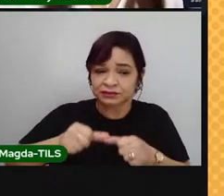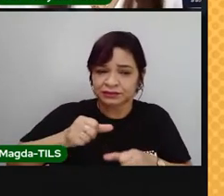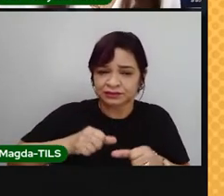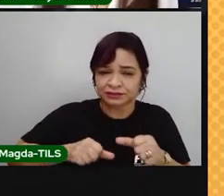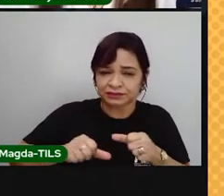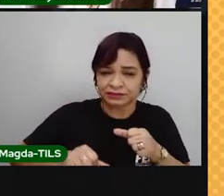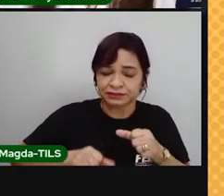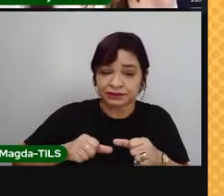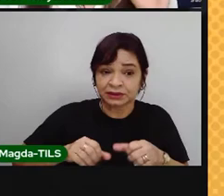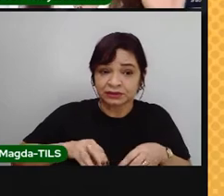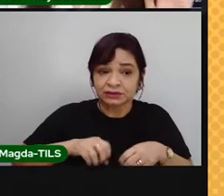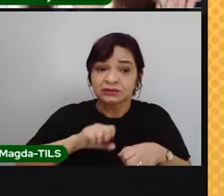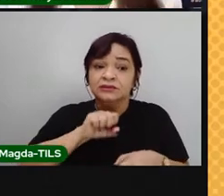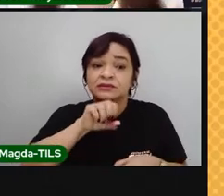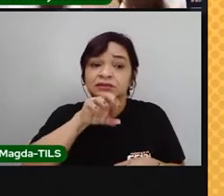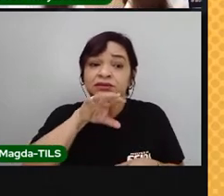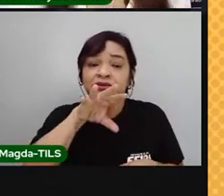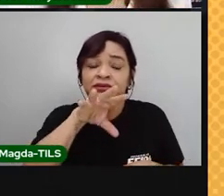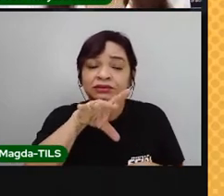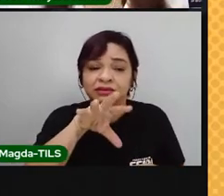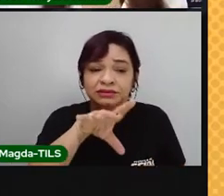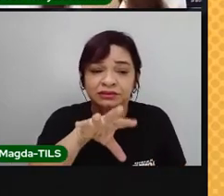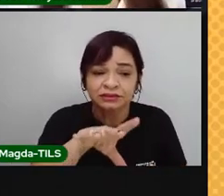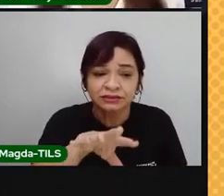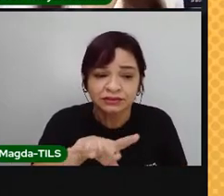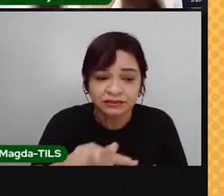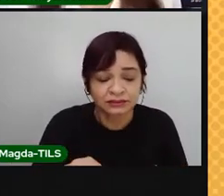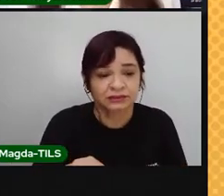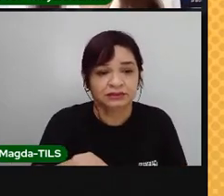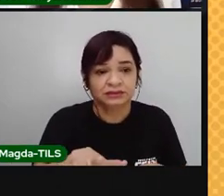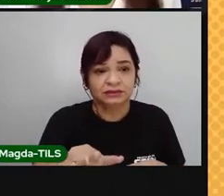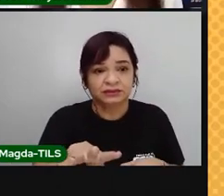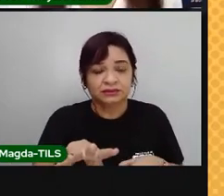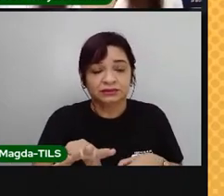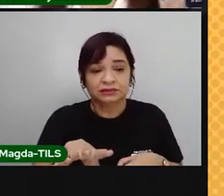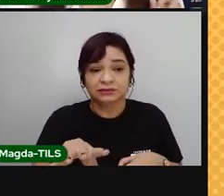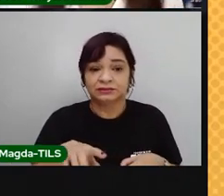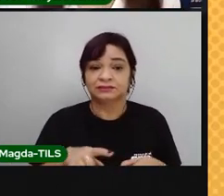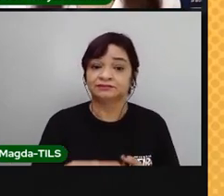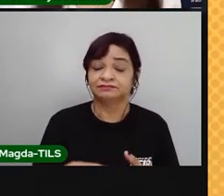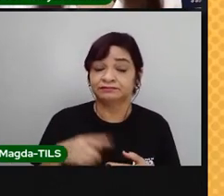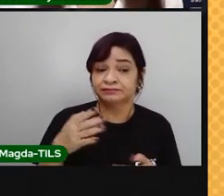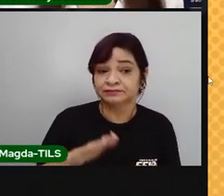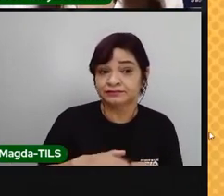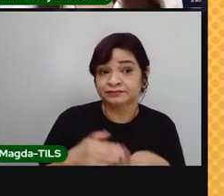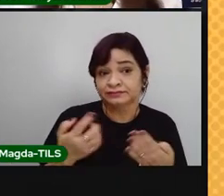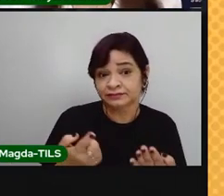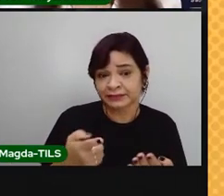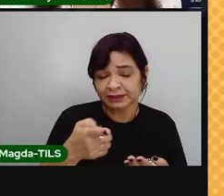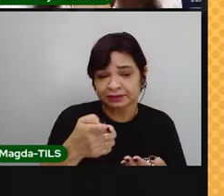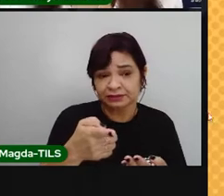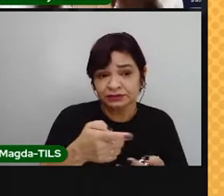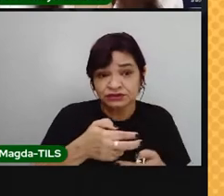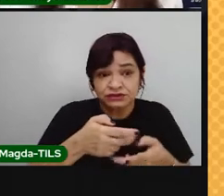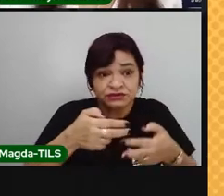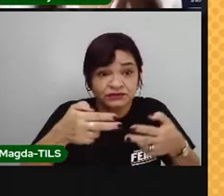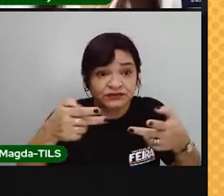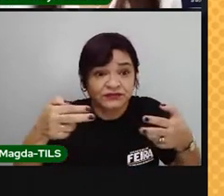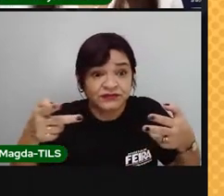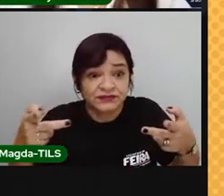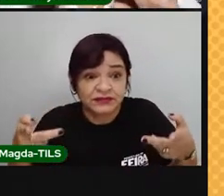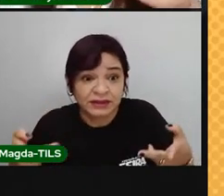você pode pensar, ah, mas só um boi não tem problema. Só que a gente sabe que não tem só um boi. São vários ali,